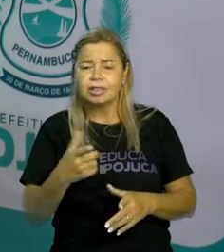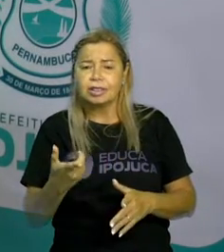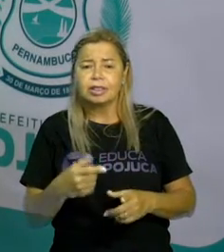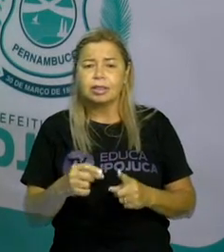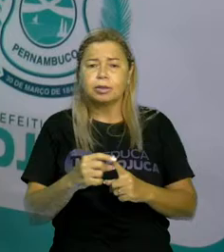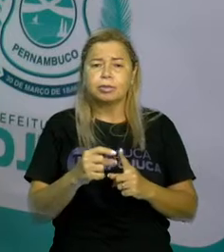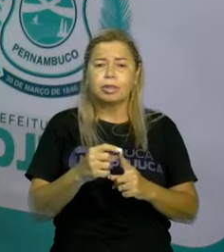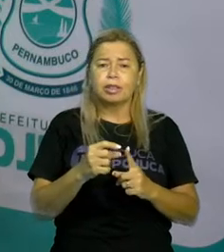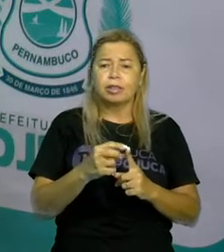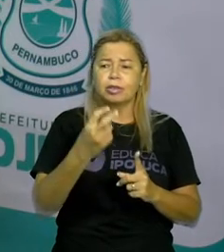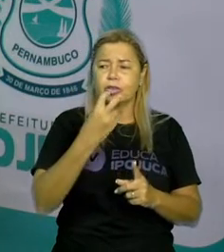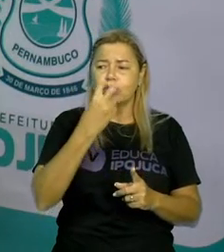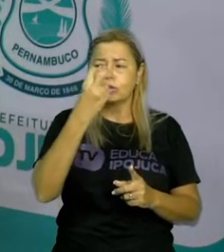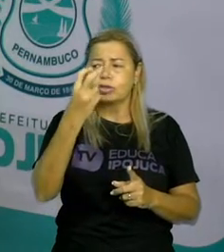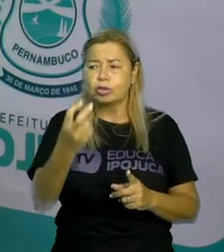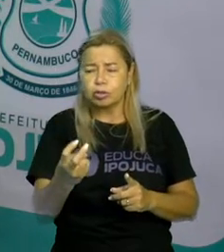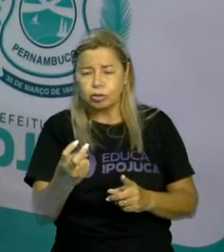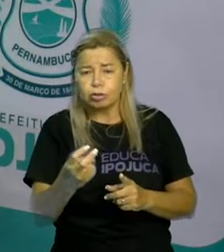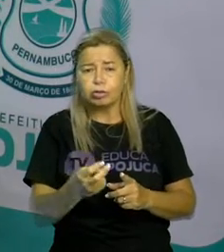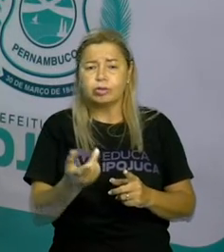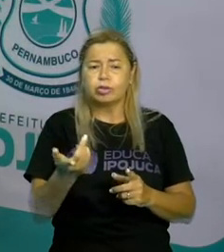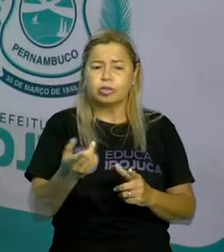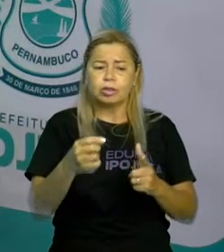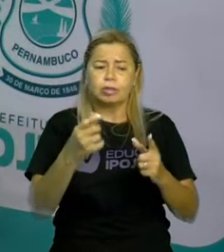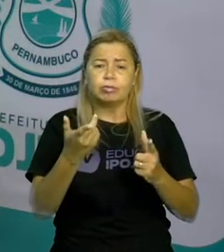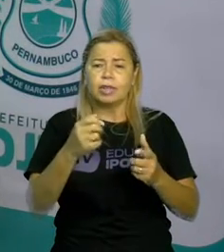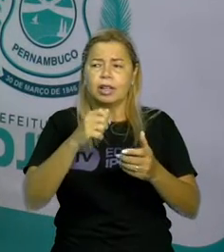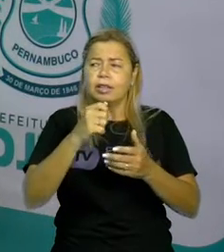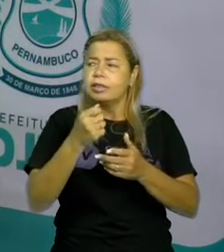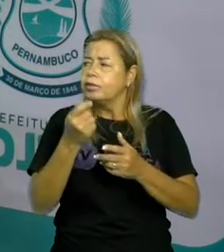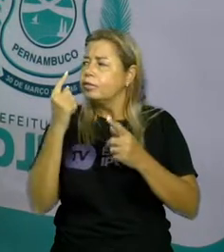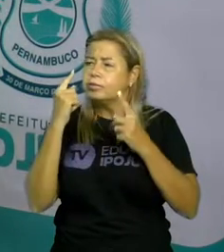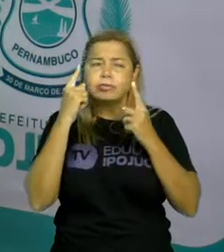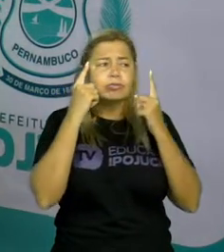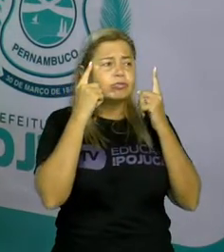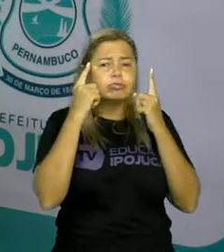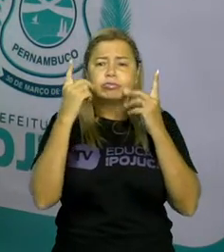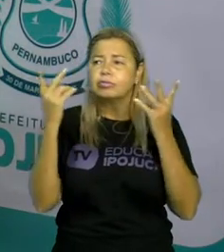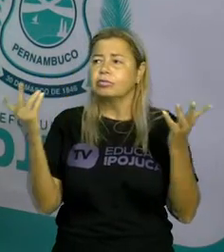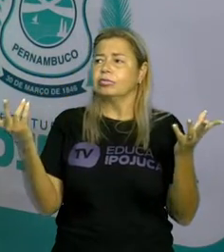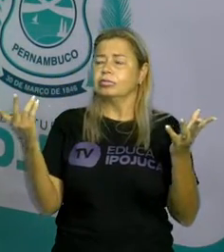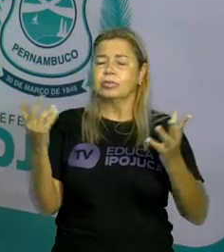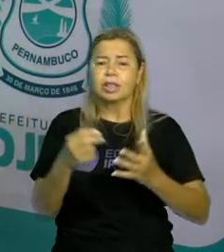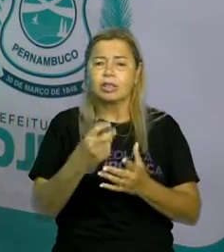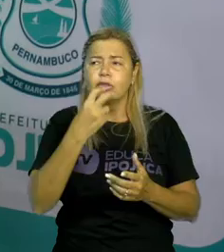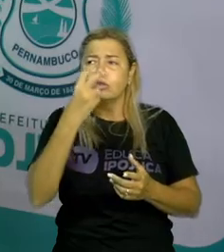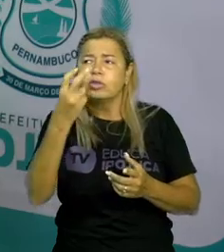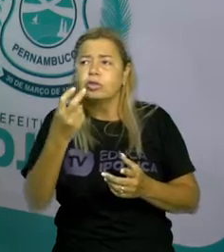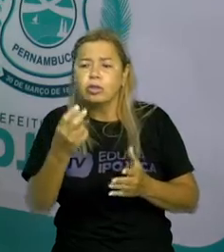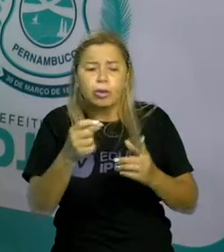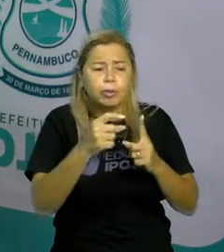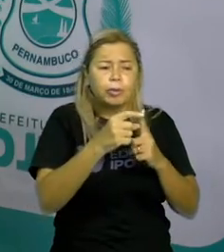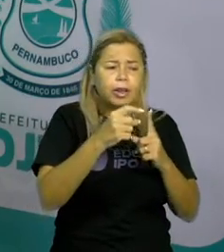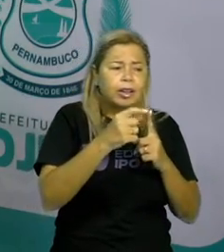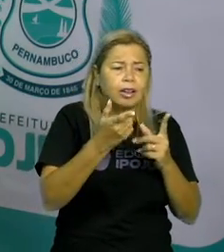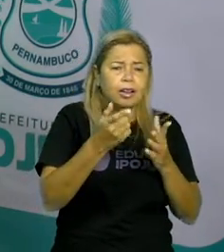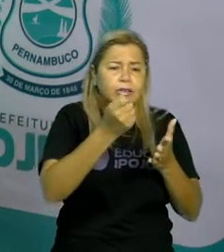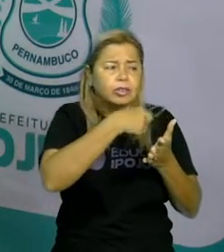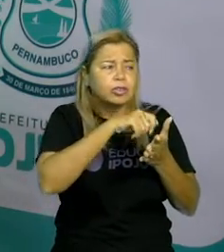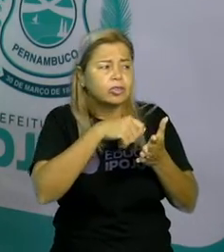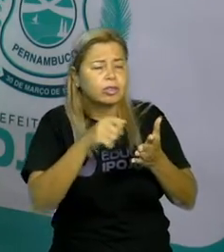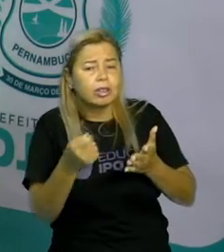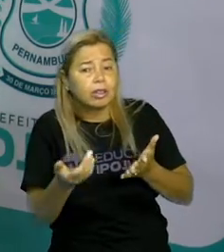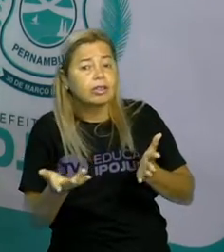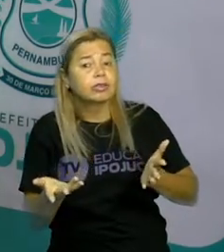escrever. E agora? Essa palavra é com S ou com 2? É com G ou J? E